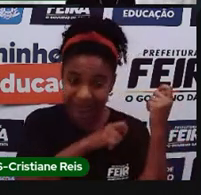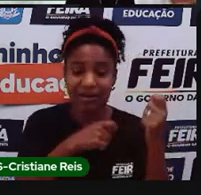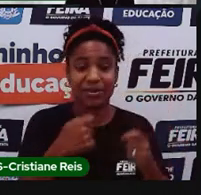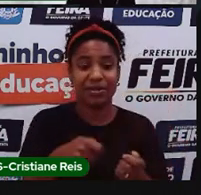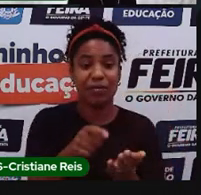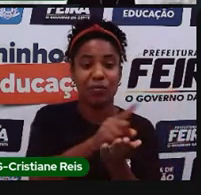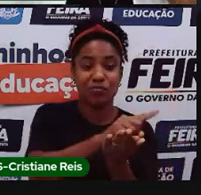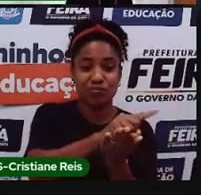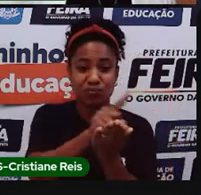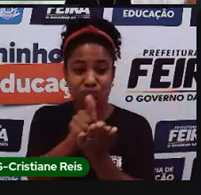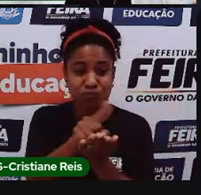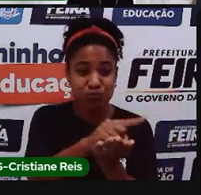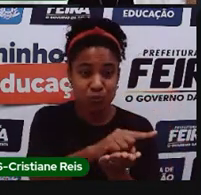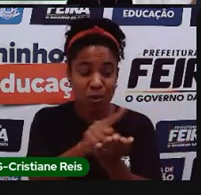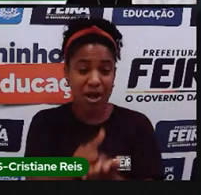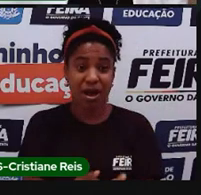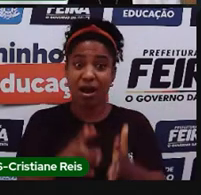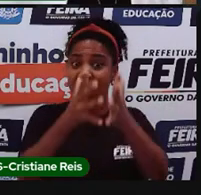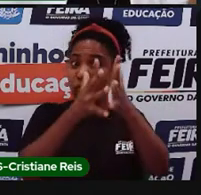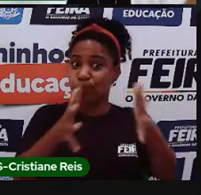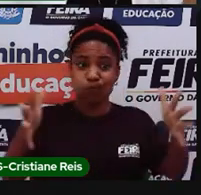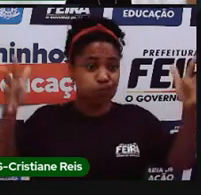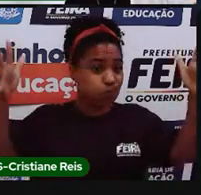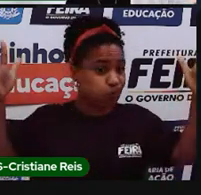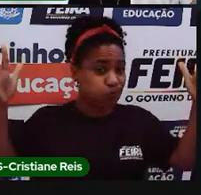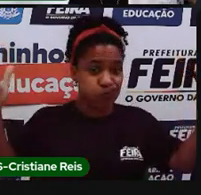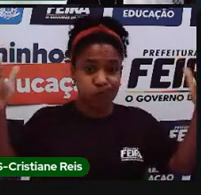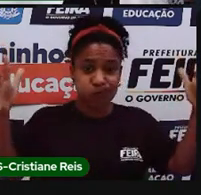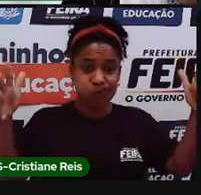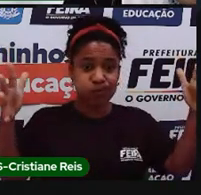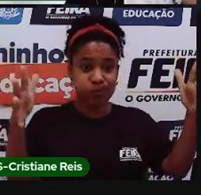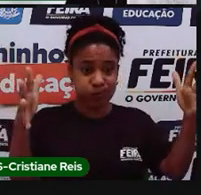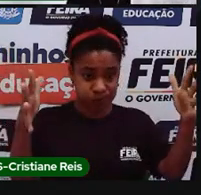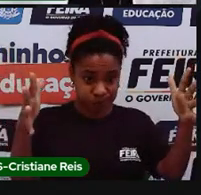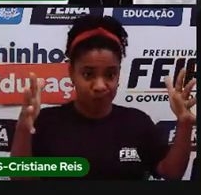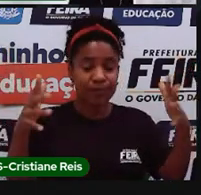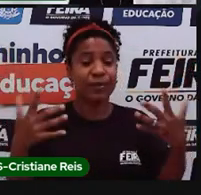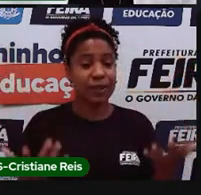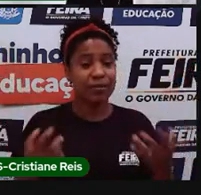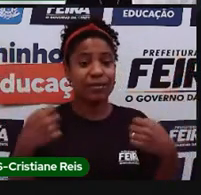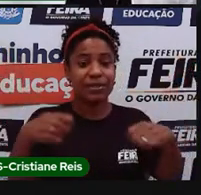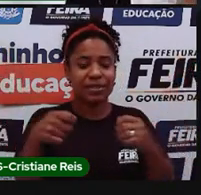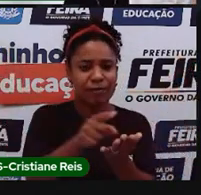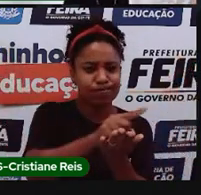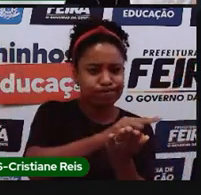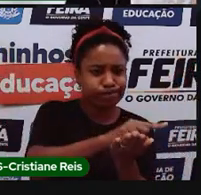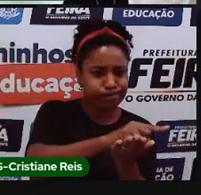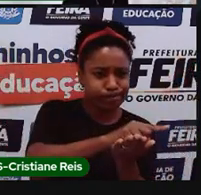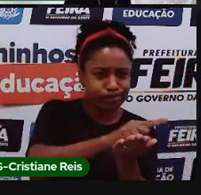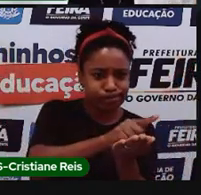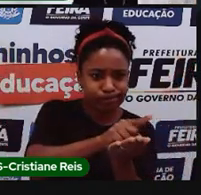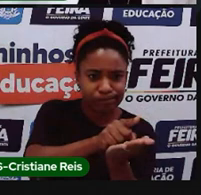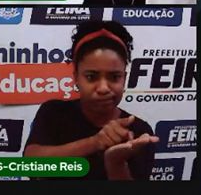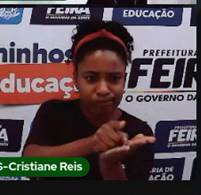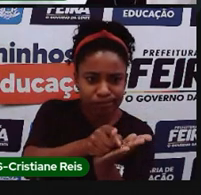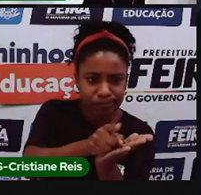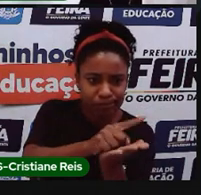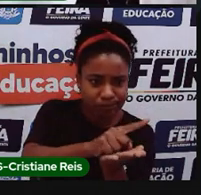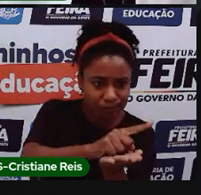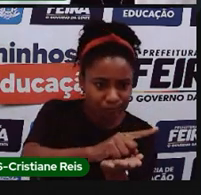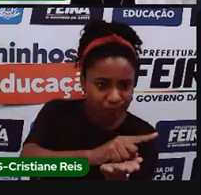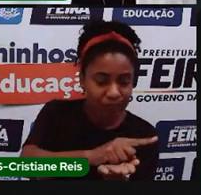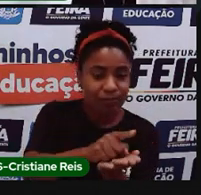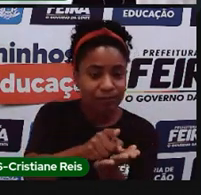E ele tinha a informação, praticamente, né, de distribuir o sinal. E aí, uma hora, se chegava lá na